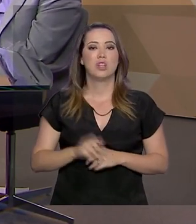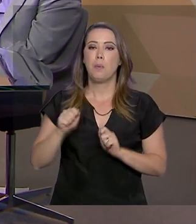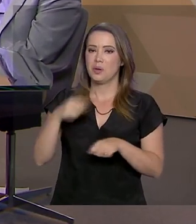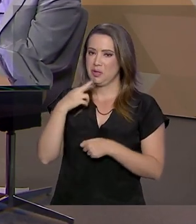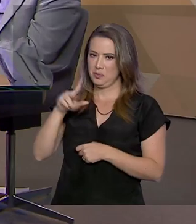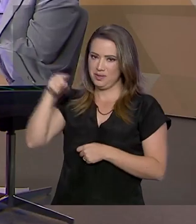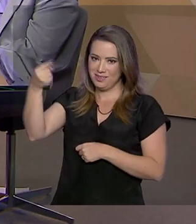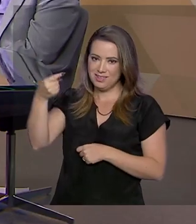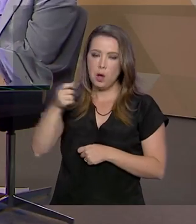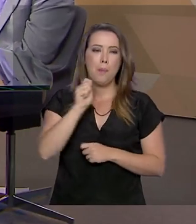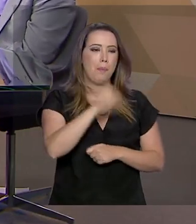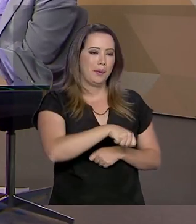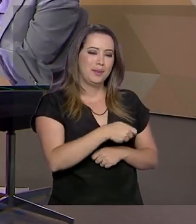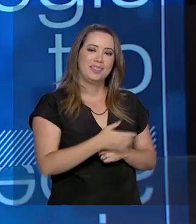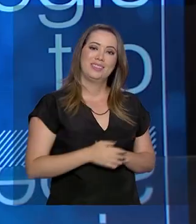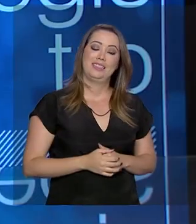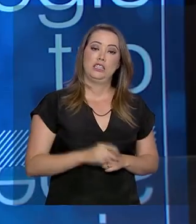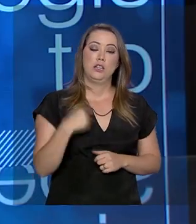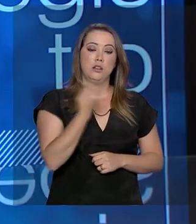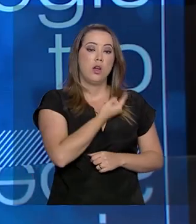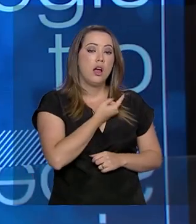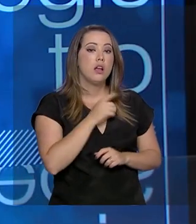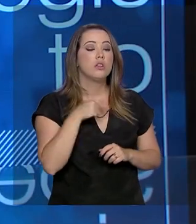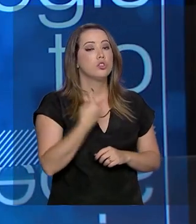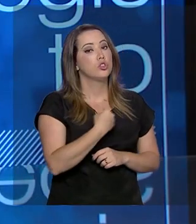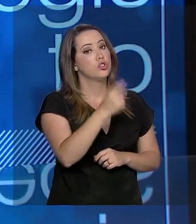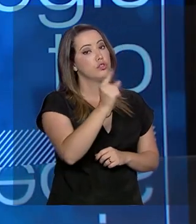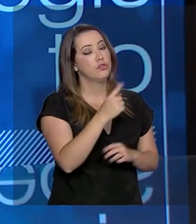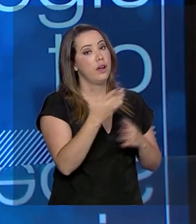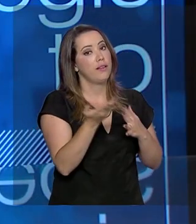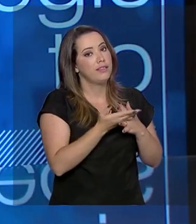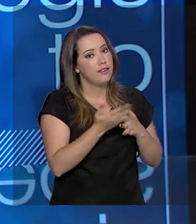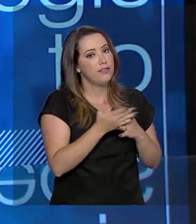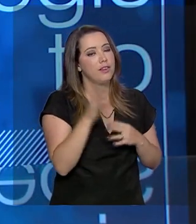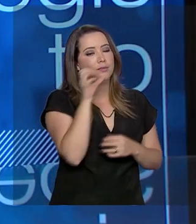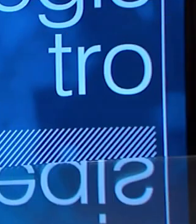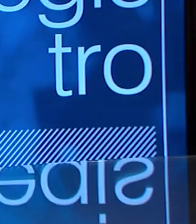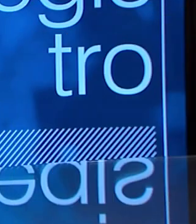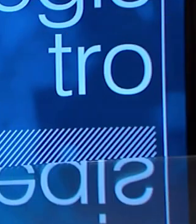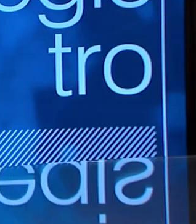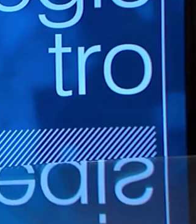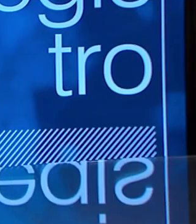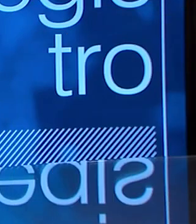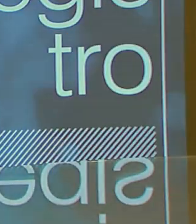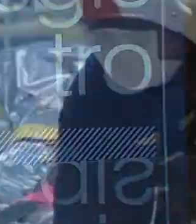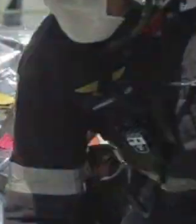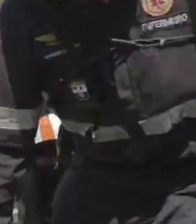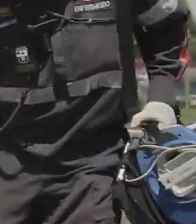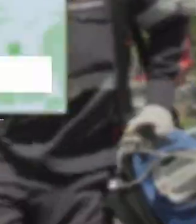responder depois? Pode sim. Tá bom. A gente vai para um rápido intervalo e volta já. Fica aí com a gente.